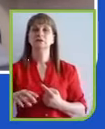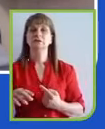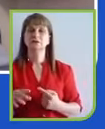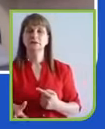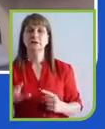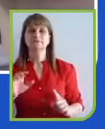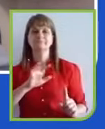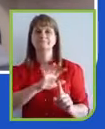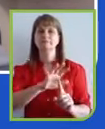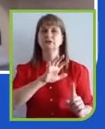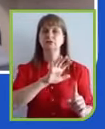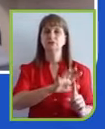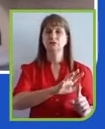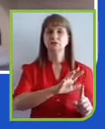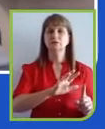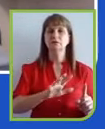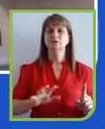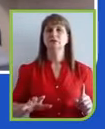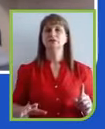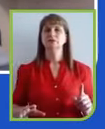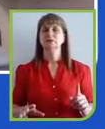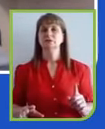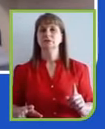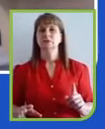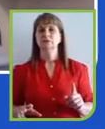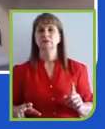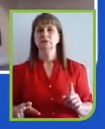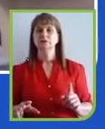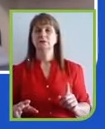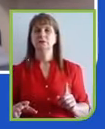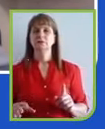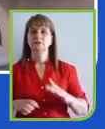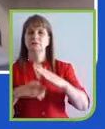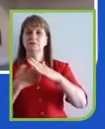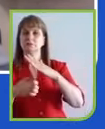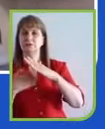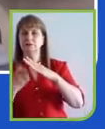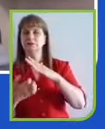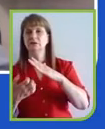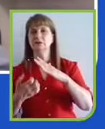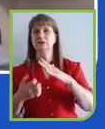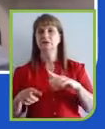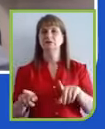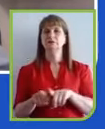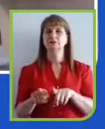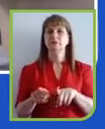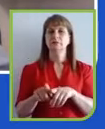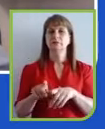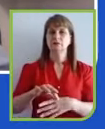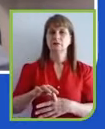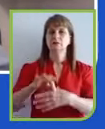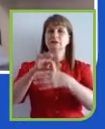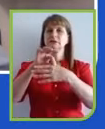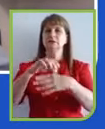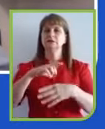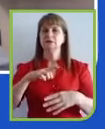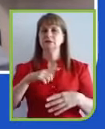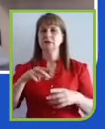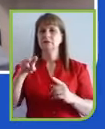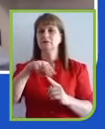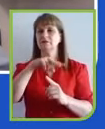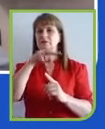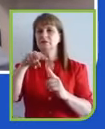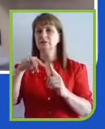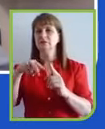para as organizações, os empresários e principalmente os líderes, que têm uma visão mais ampla e integrada a